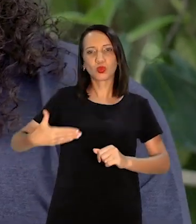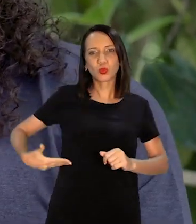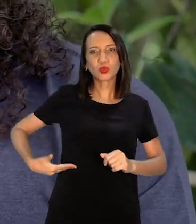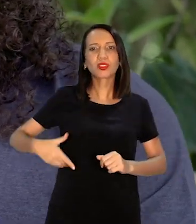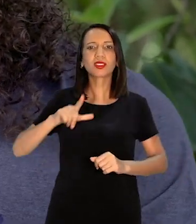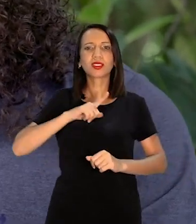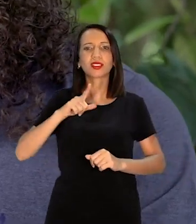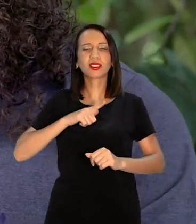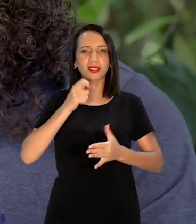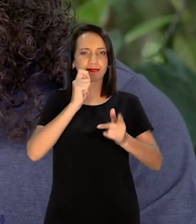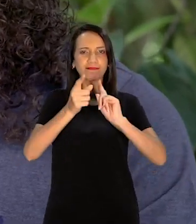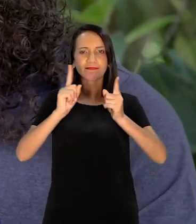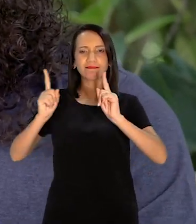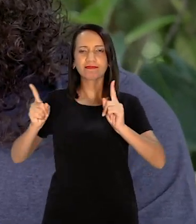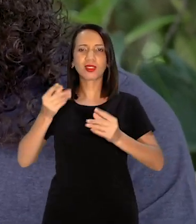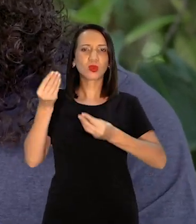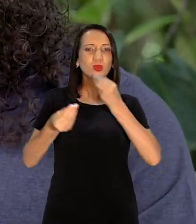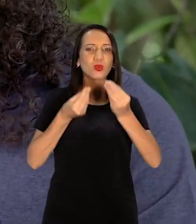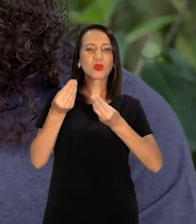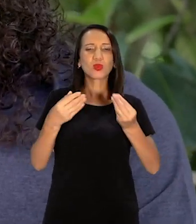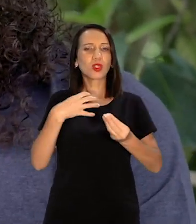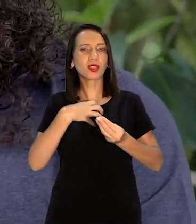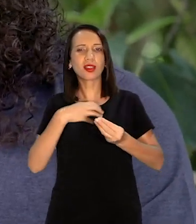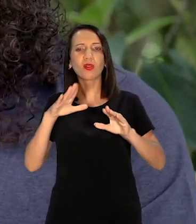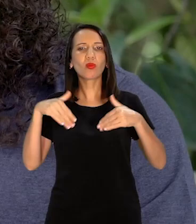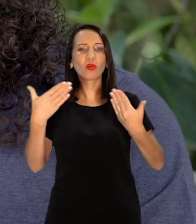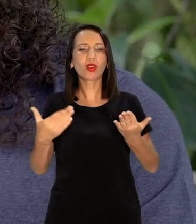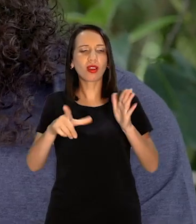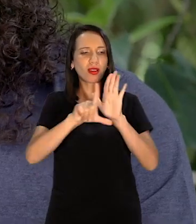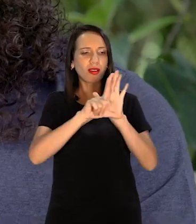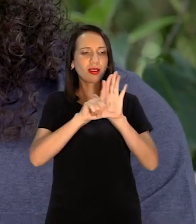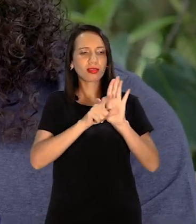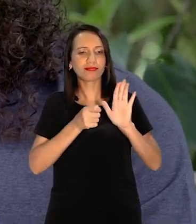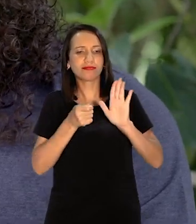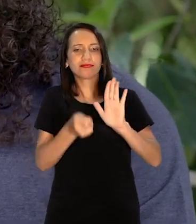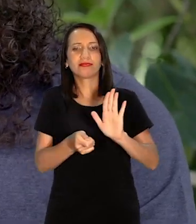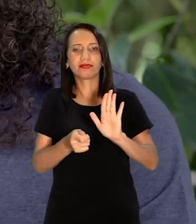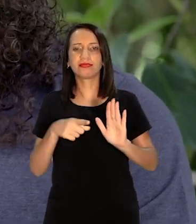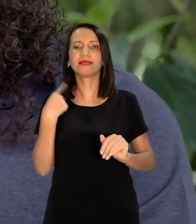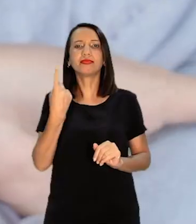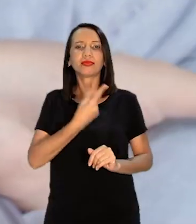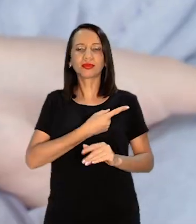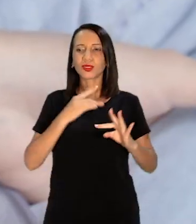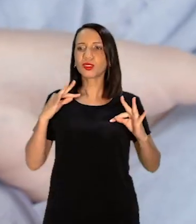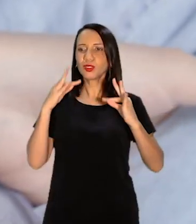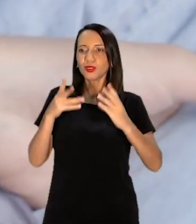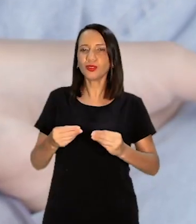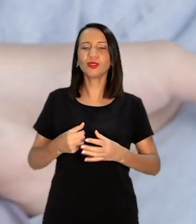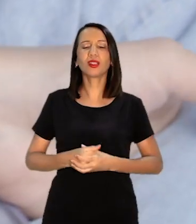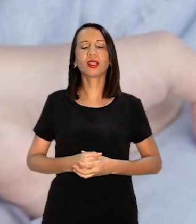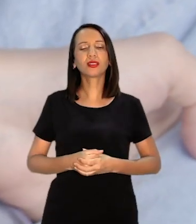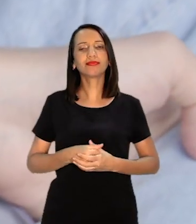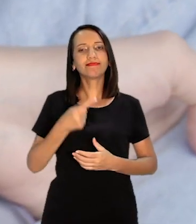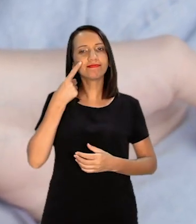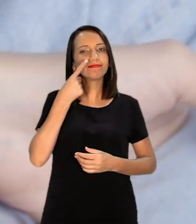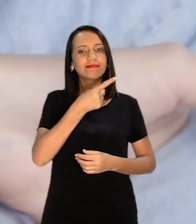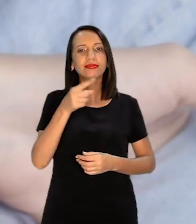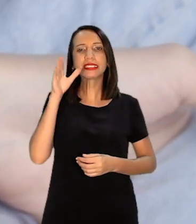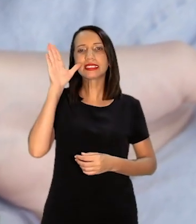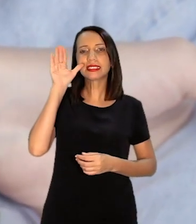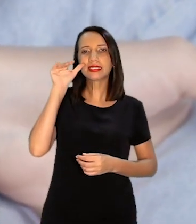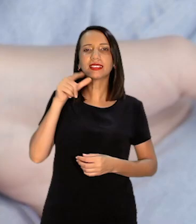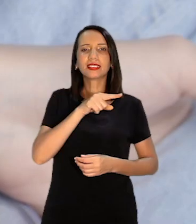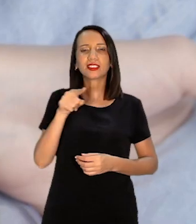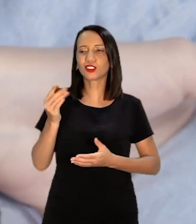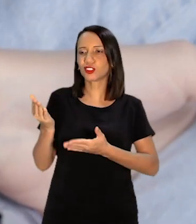A elite que vai determinar Como que é Quais são as leis Que vão ser postas Para nós Todos Então é interessante Para o jovem de